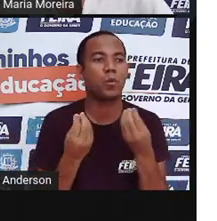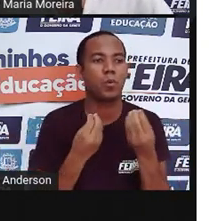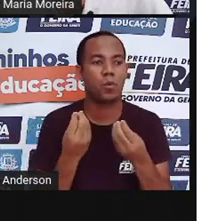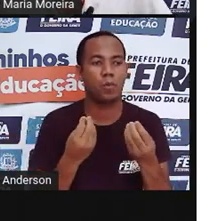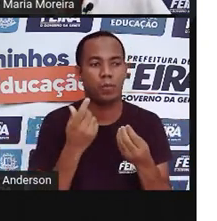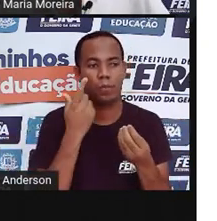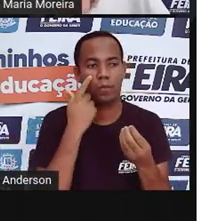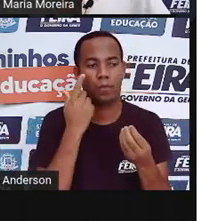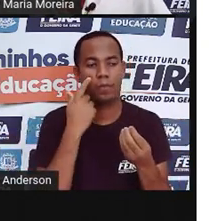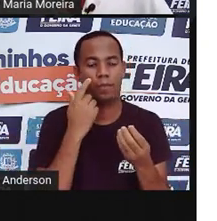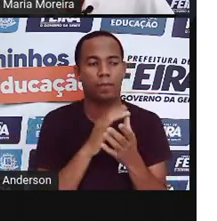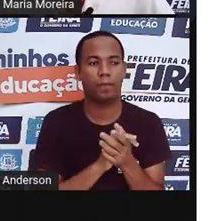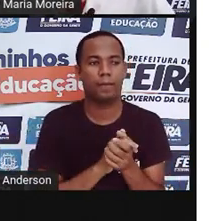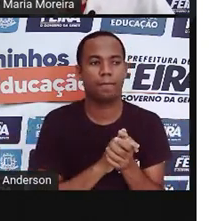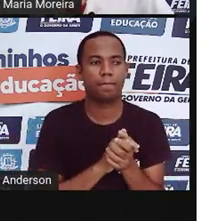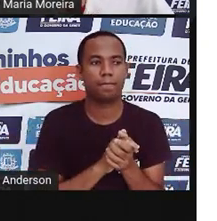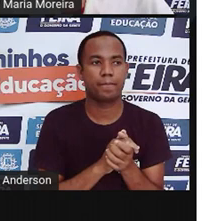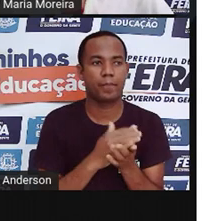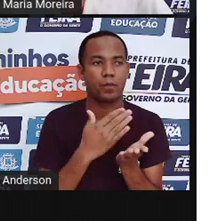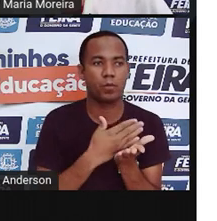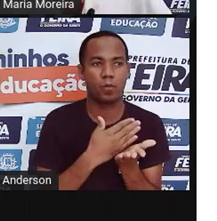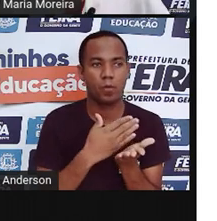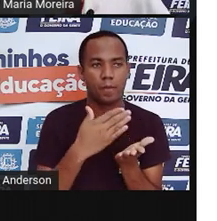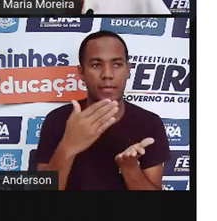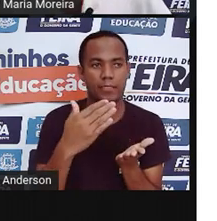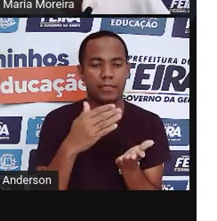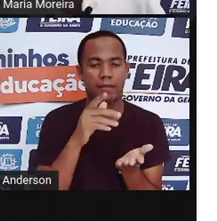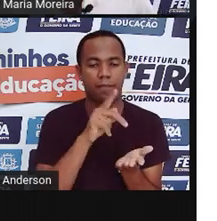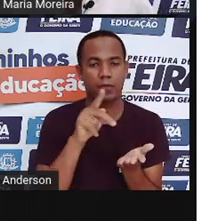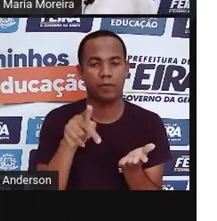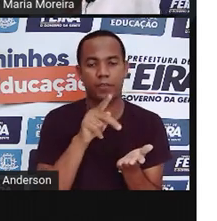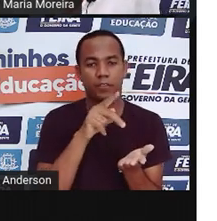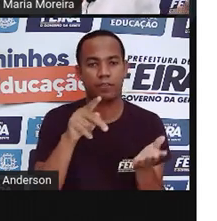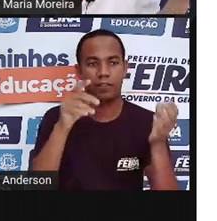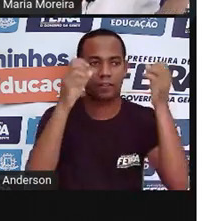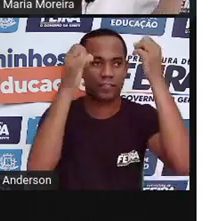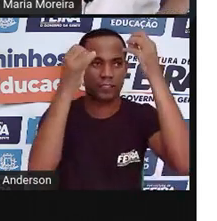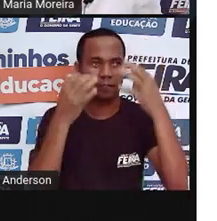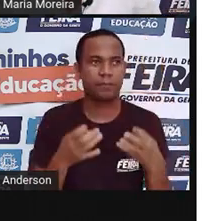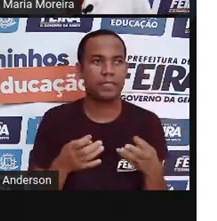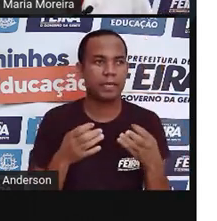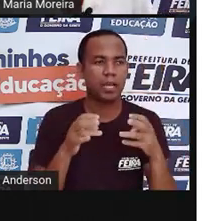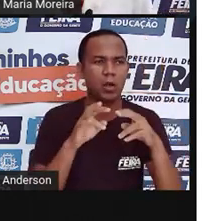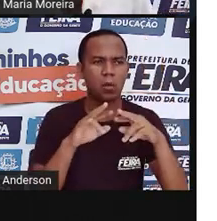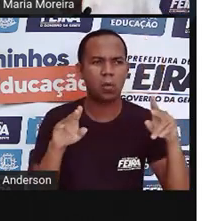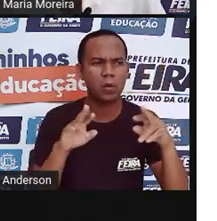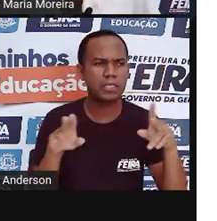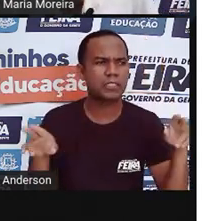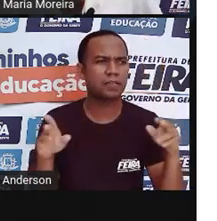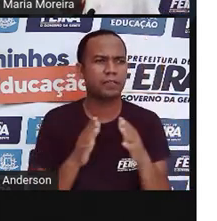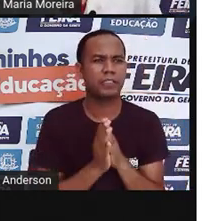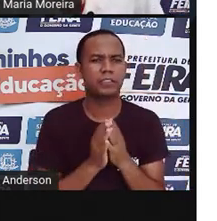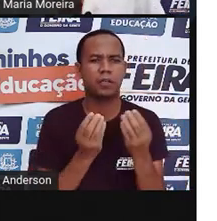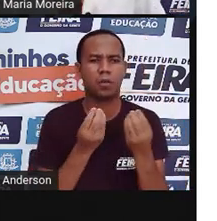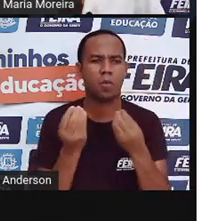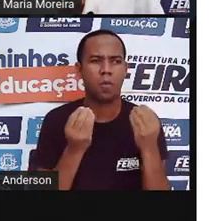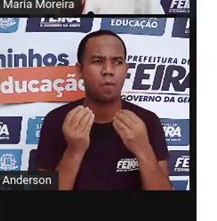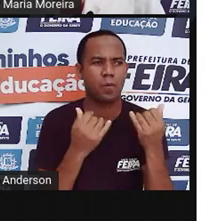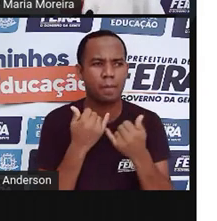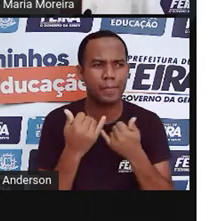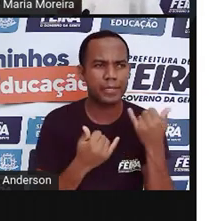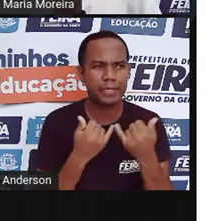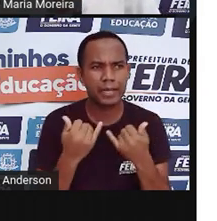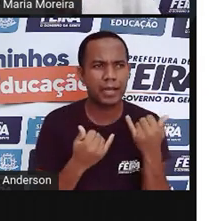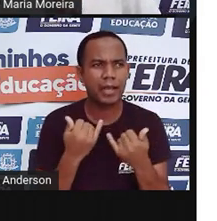Vamos lá? Bom, para começar, a prova vai falar sobre algumas coisas bem gerais. O ato de brincar